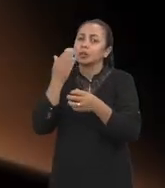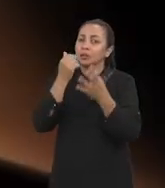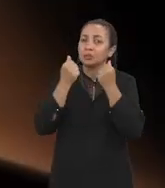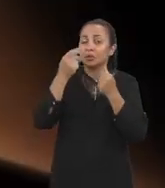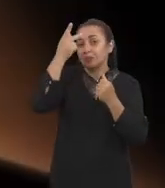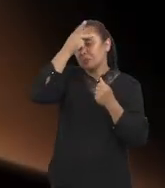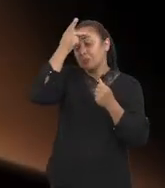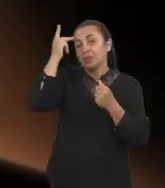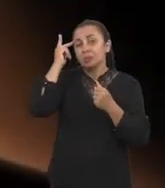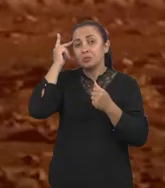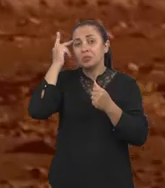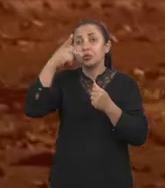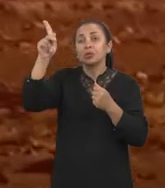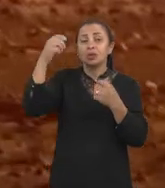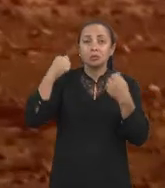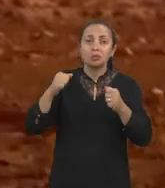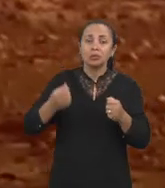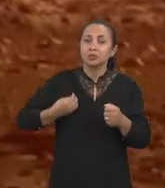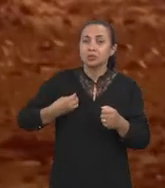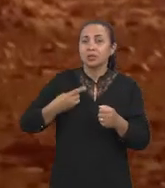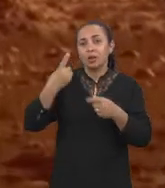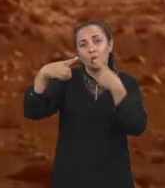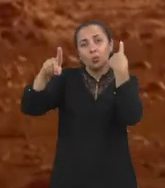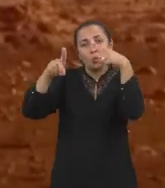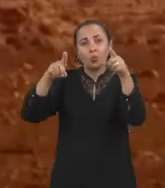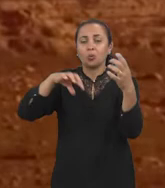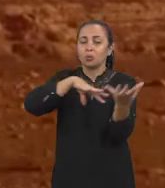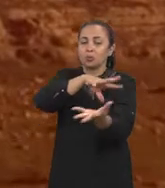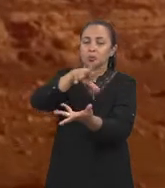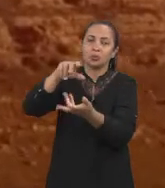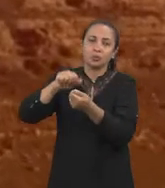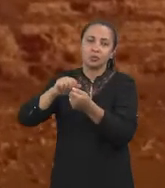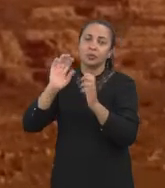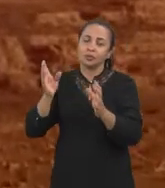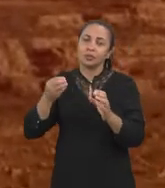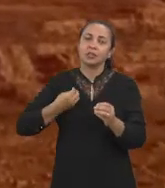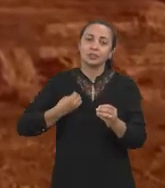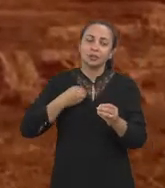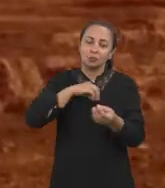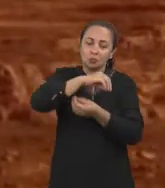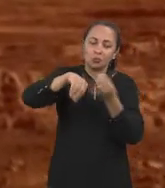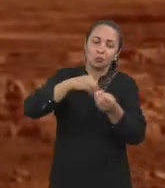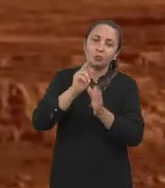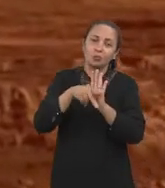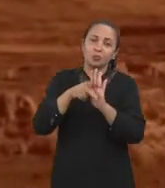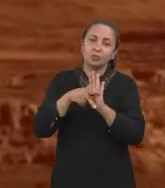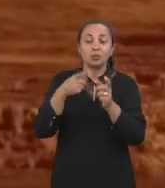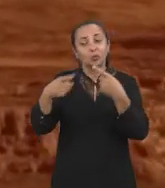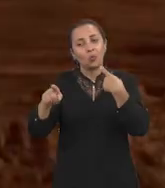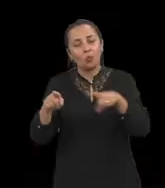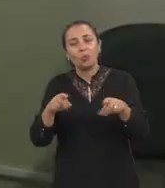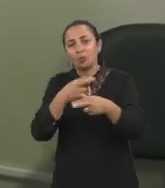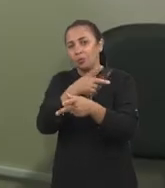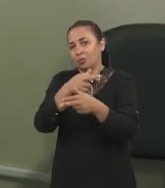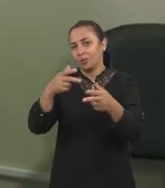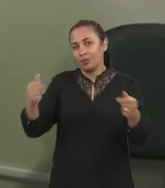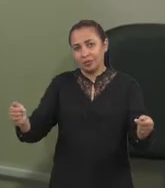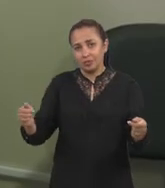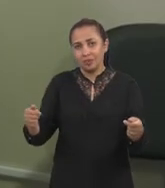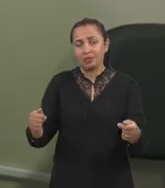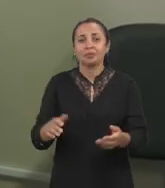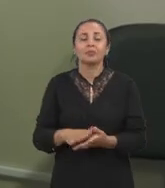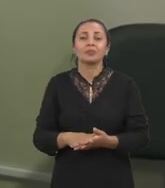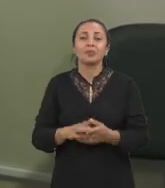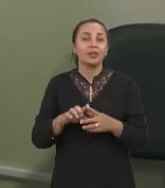aqueles seres humanos que possam colonizar outros planetas. Nós já estamos em outros projetos envolvidos, não só com esse micro-organismo da Kombucha, mas com